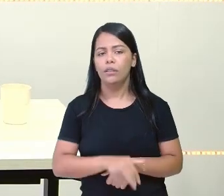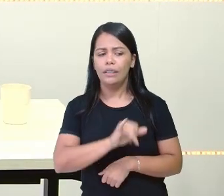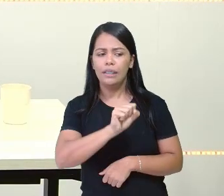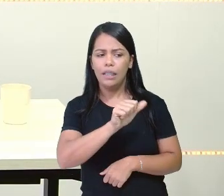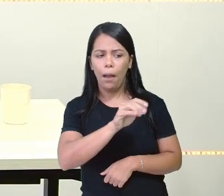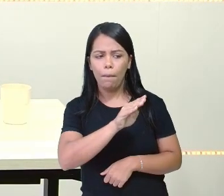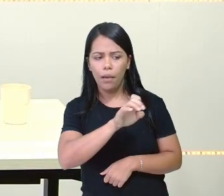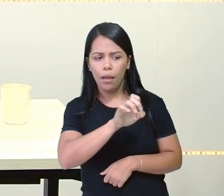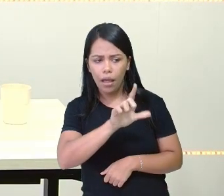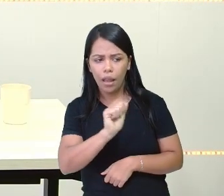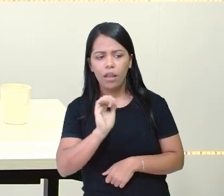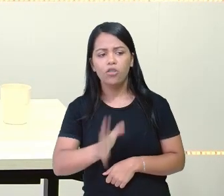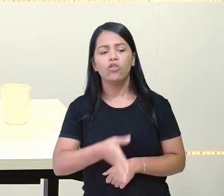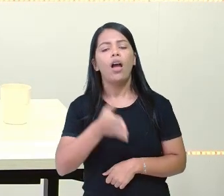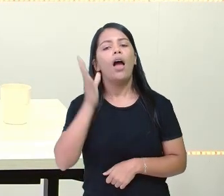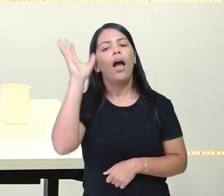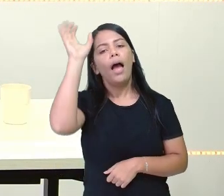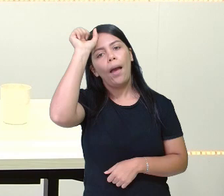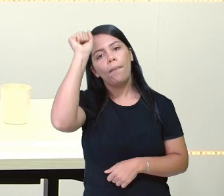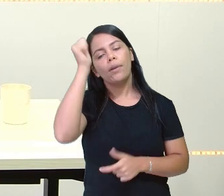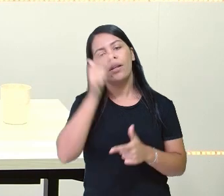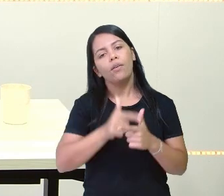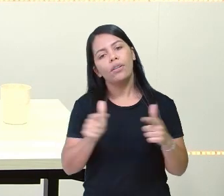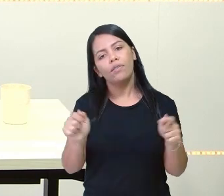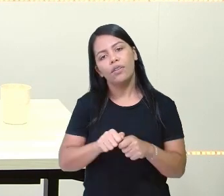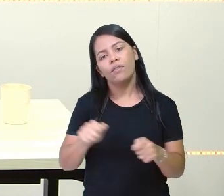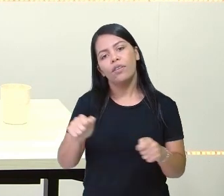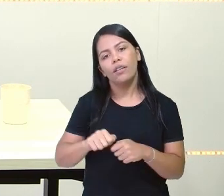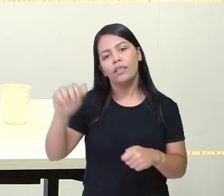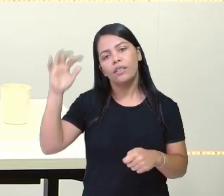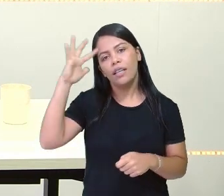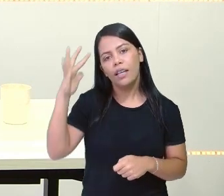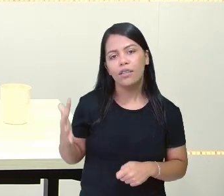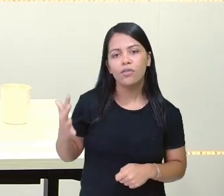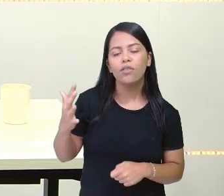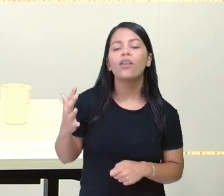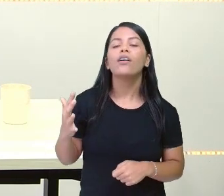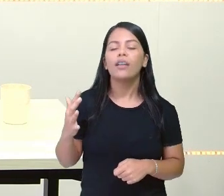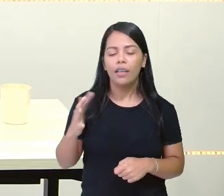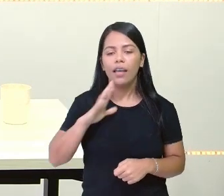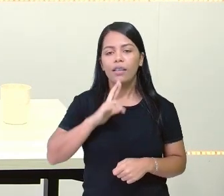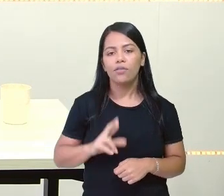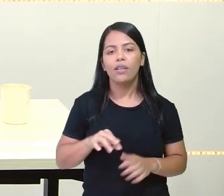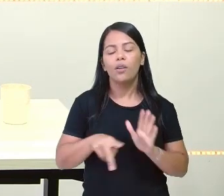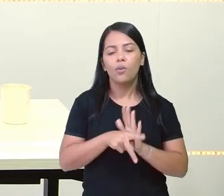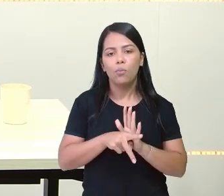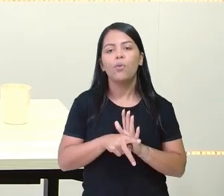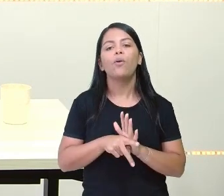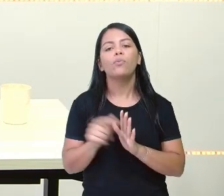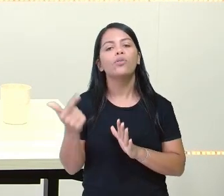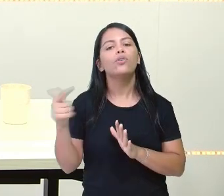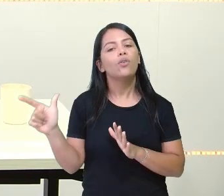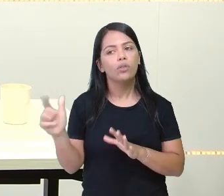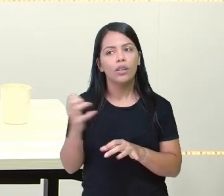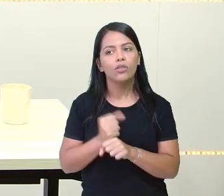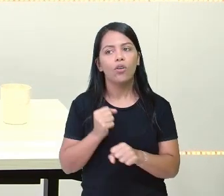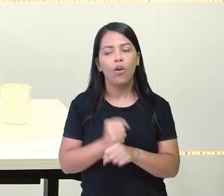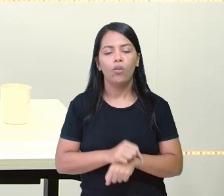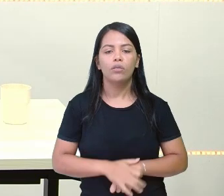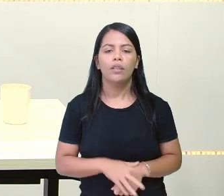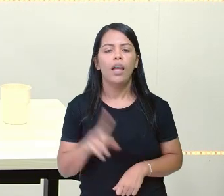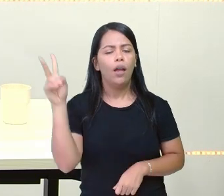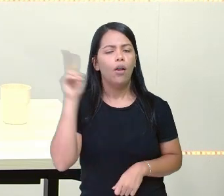aí a dividir e a fazer resultados aí de probleminhas, né? Usando a decomposição. Que eu lembro que outras vezes ela colocava aí no chat.